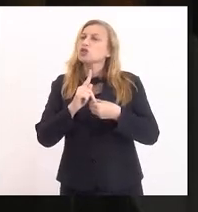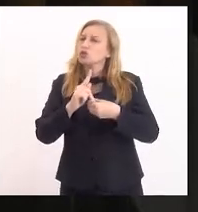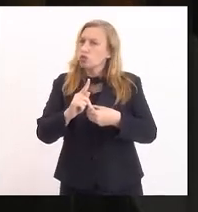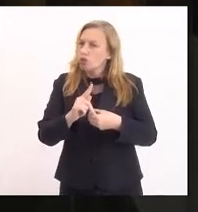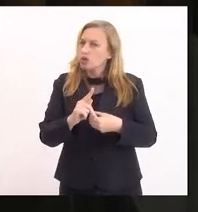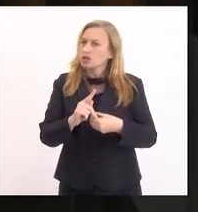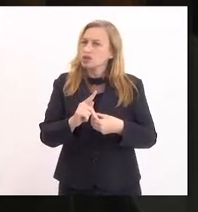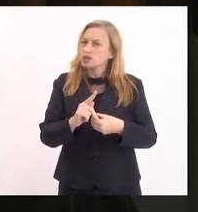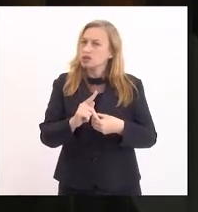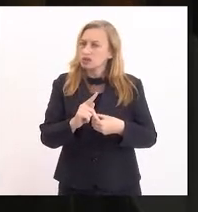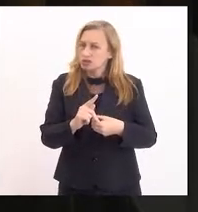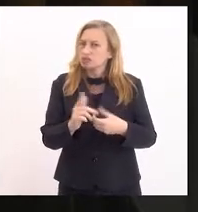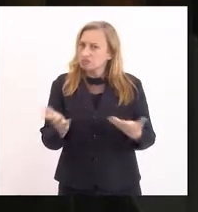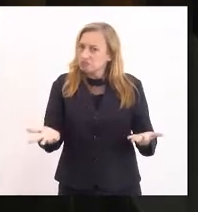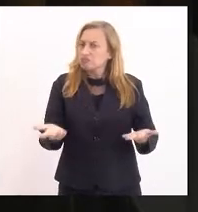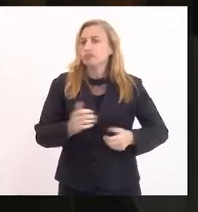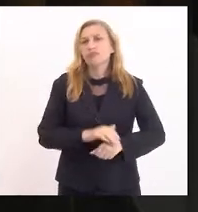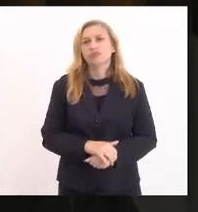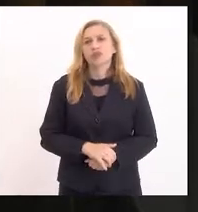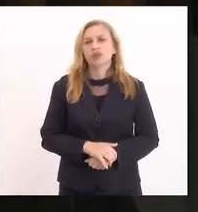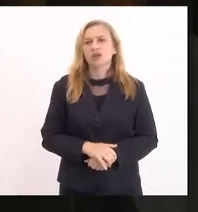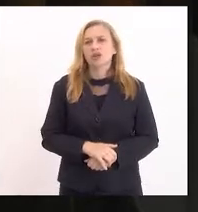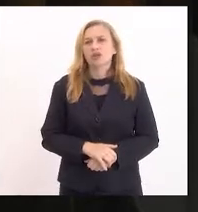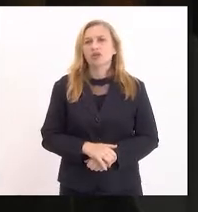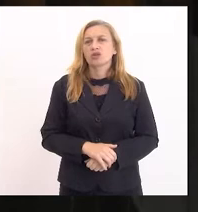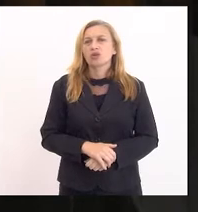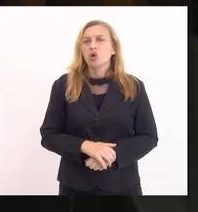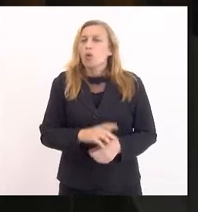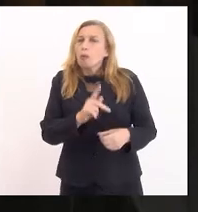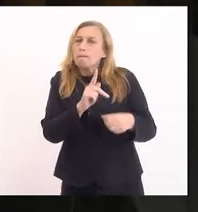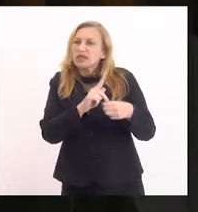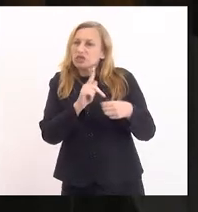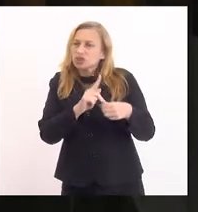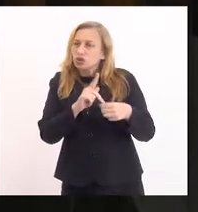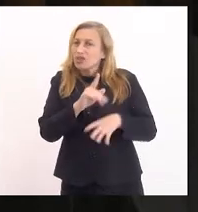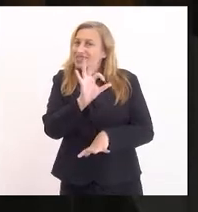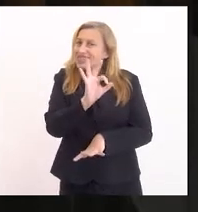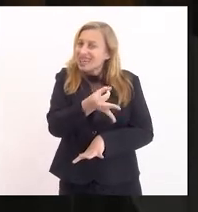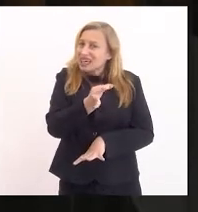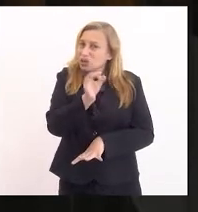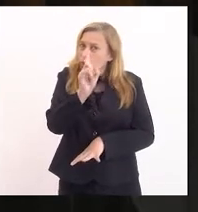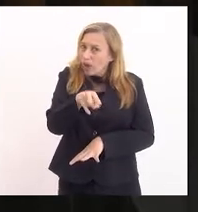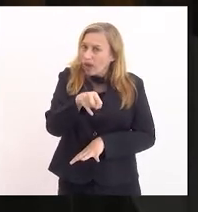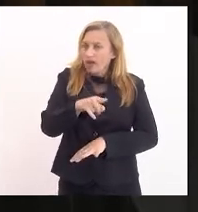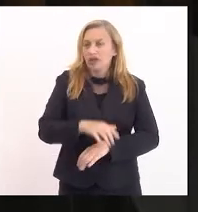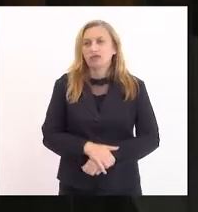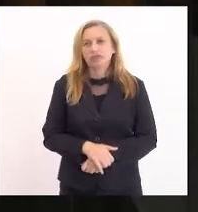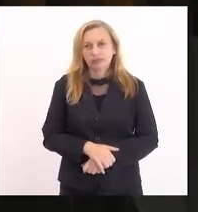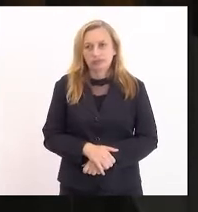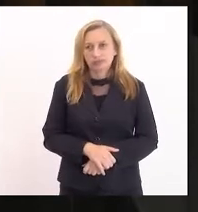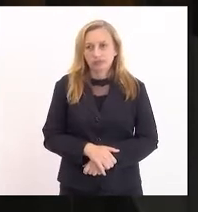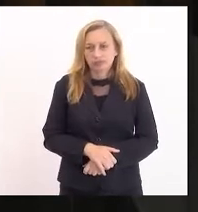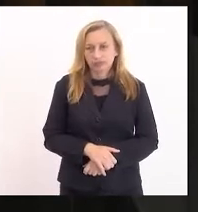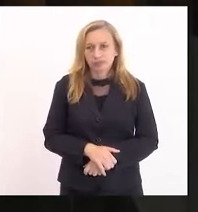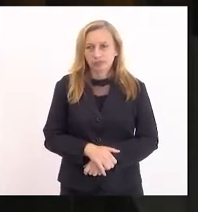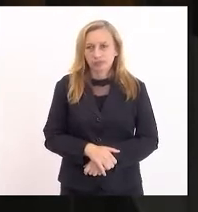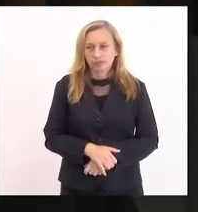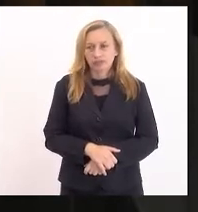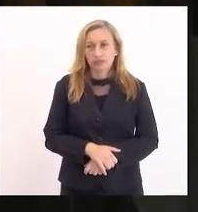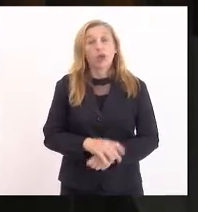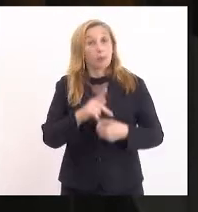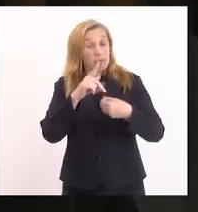participações especiais. Como o petróleo de fato é uma commodity, o